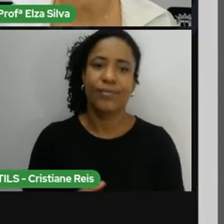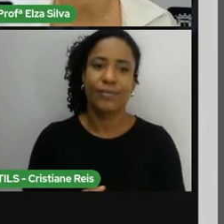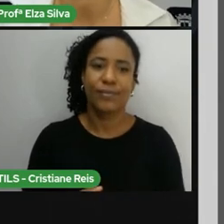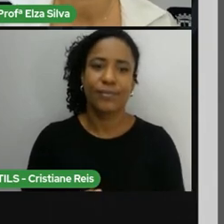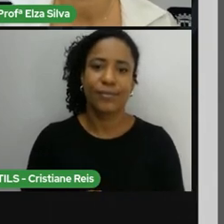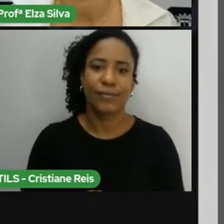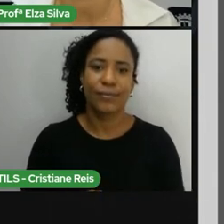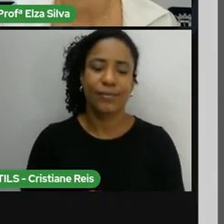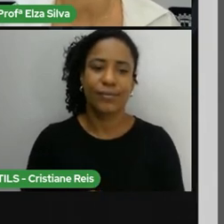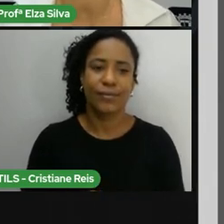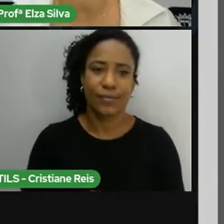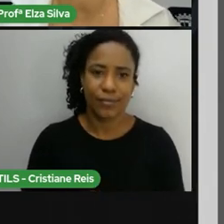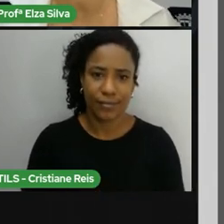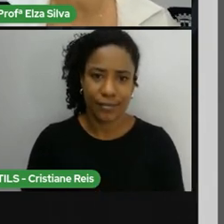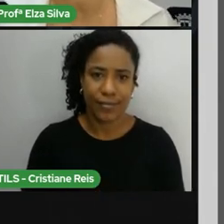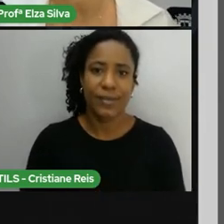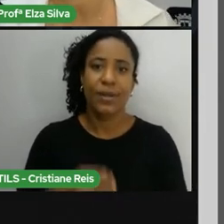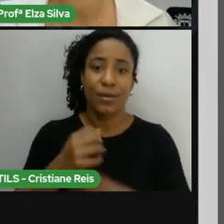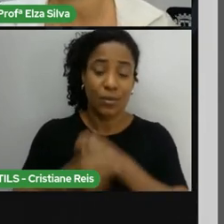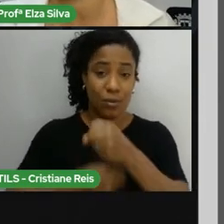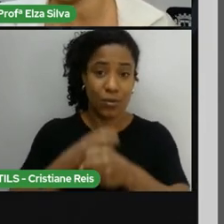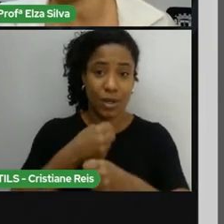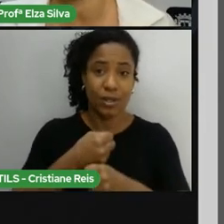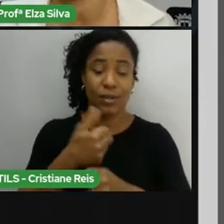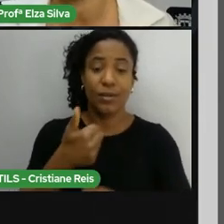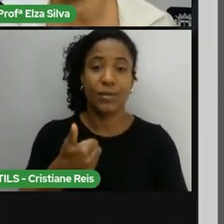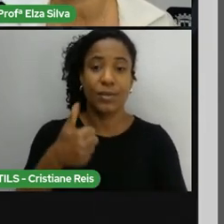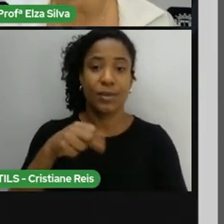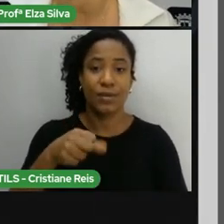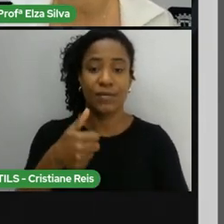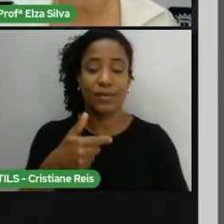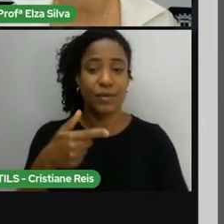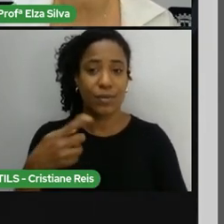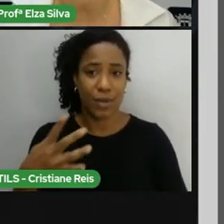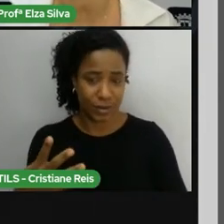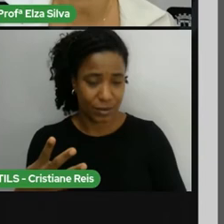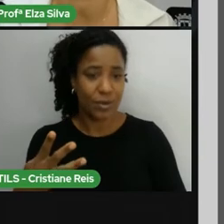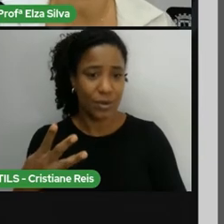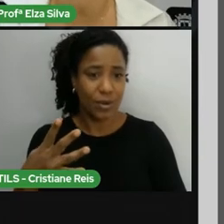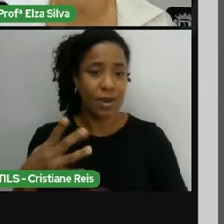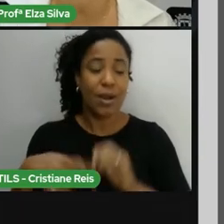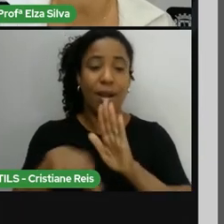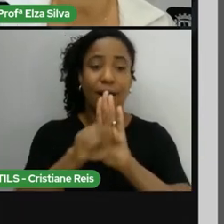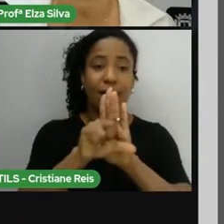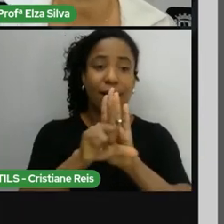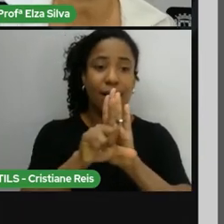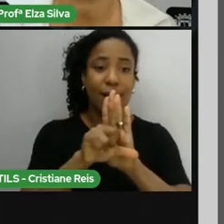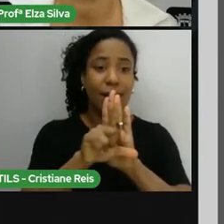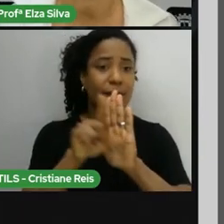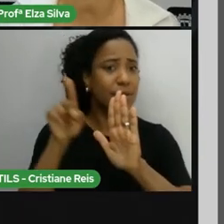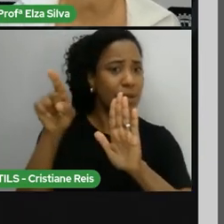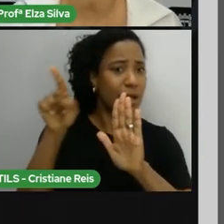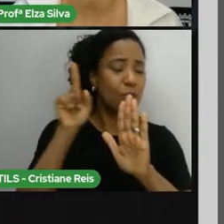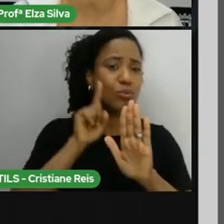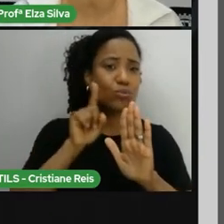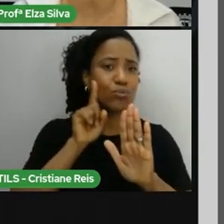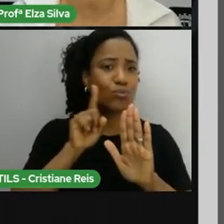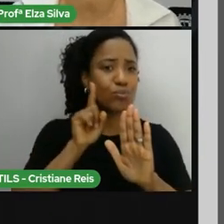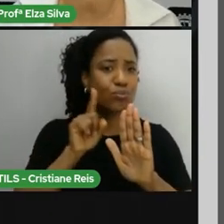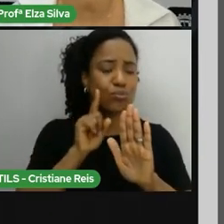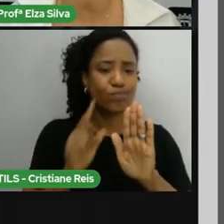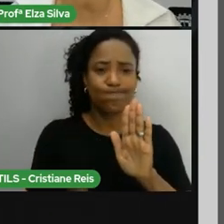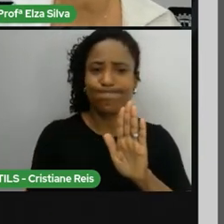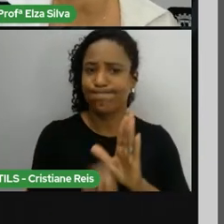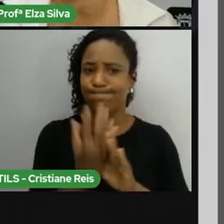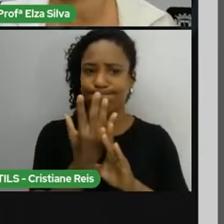States. Então, foi em 1924, que surge uma lei nos Estados Unidos, que dá o